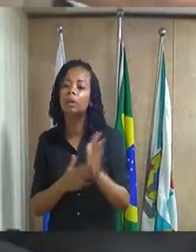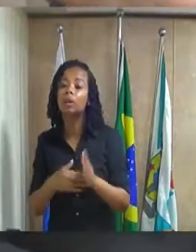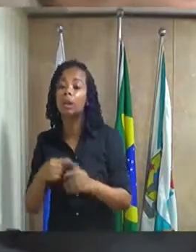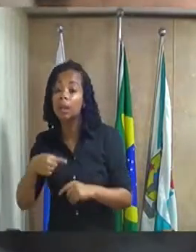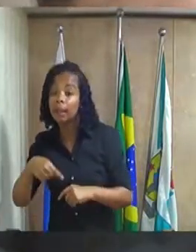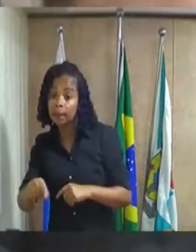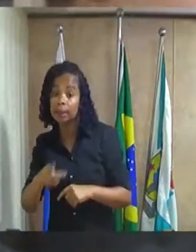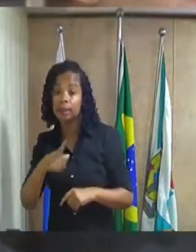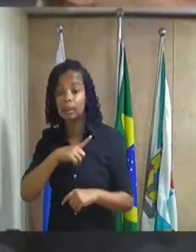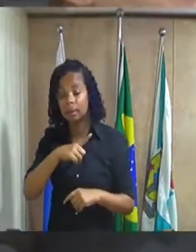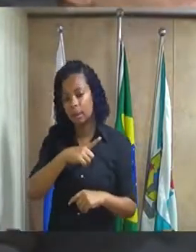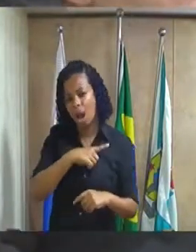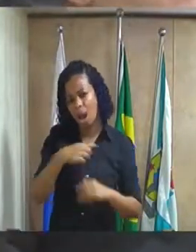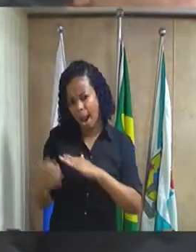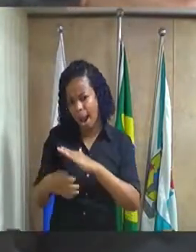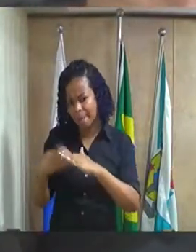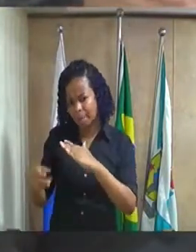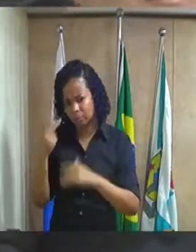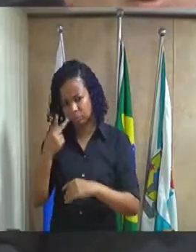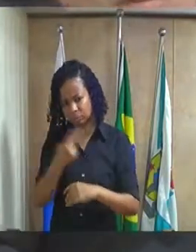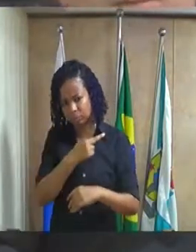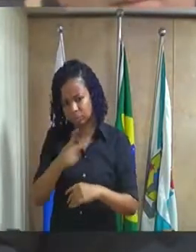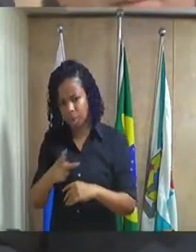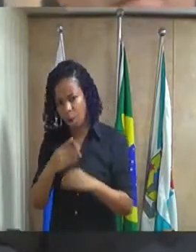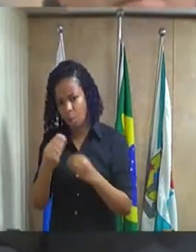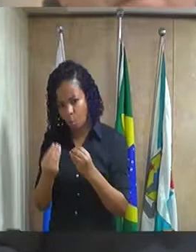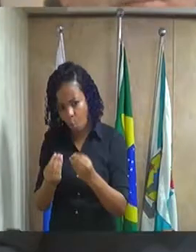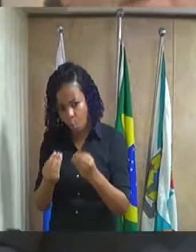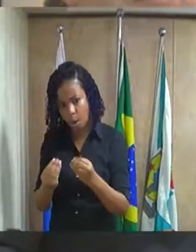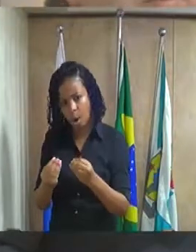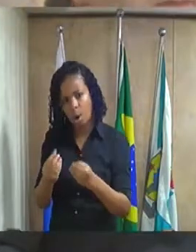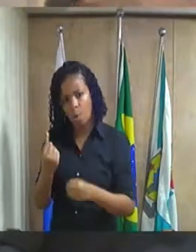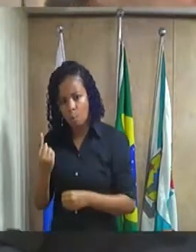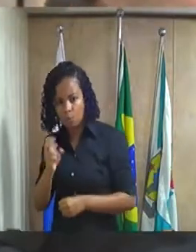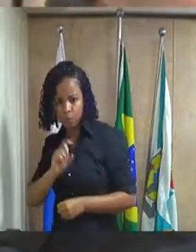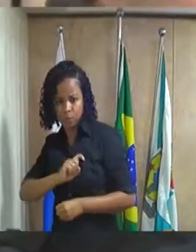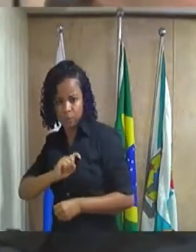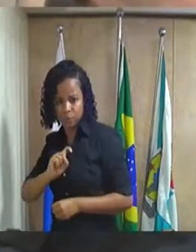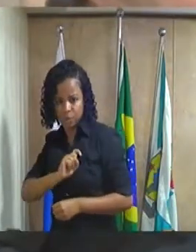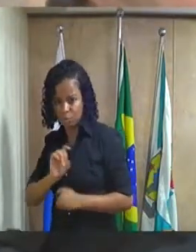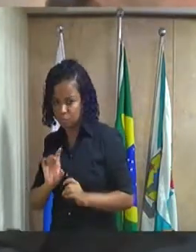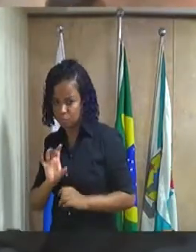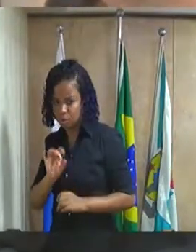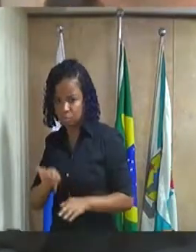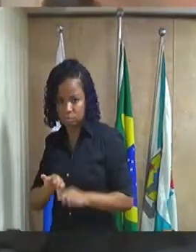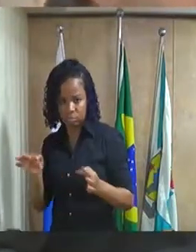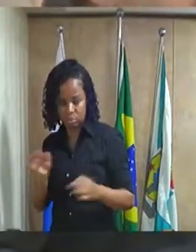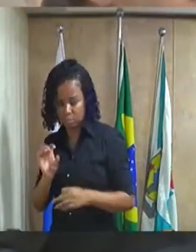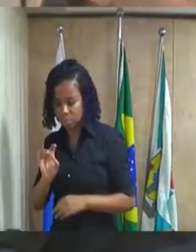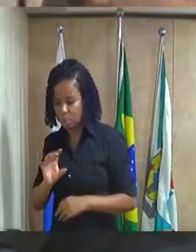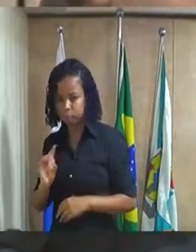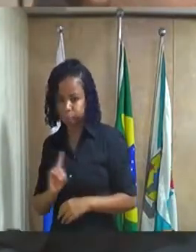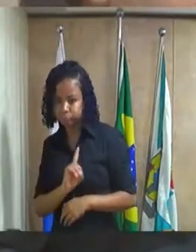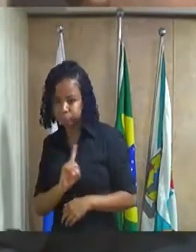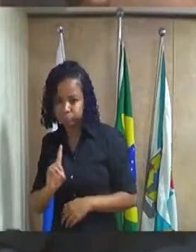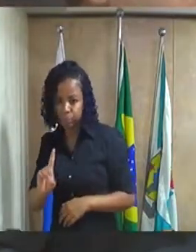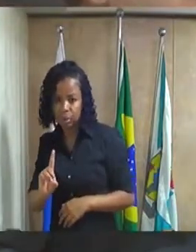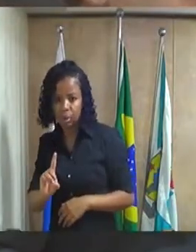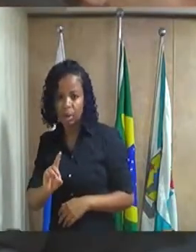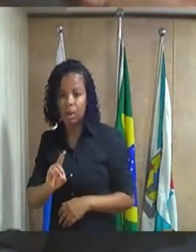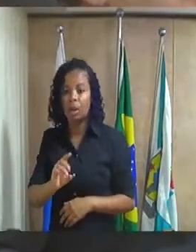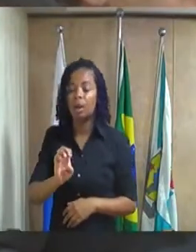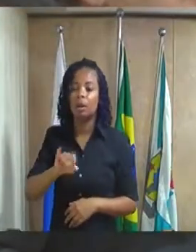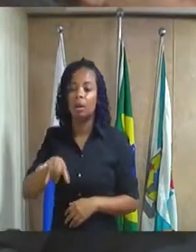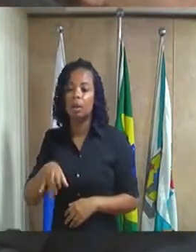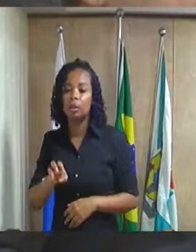a essas empresas e com um fiscal apenas que tem a ESDE do